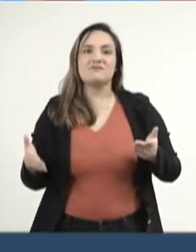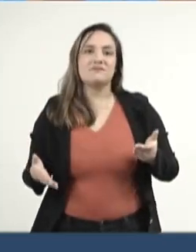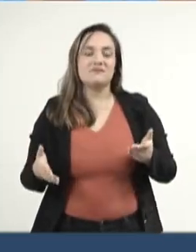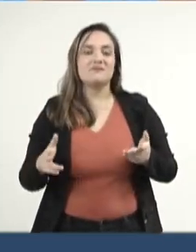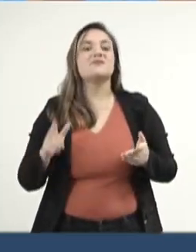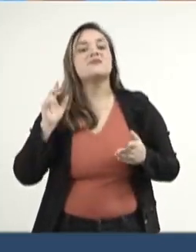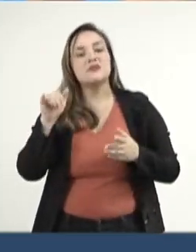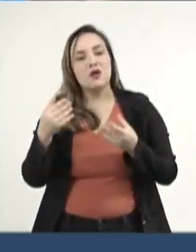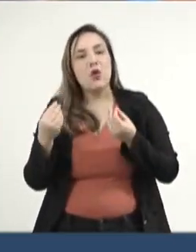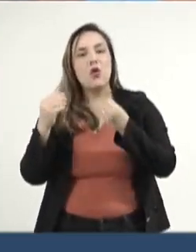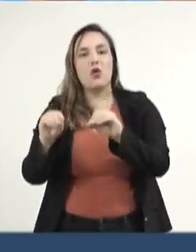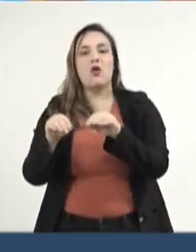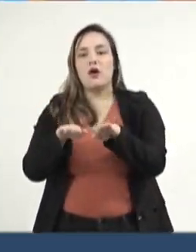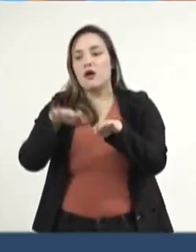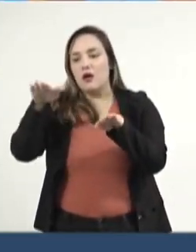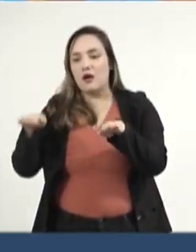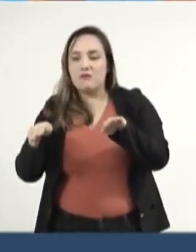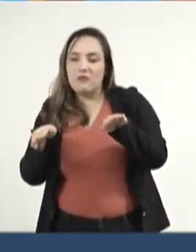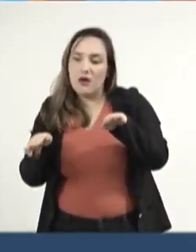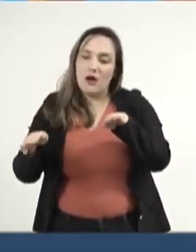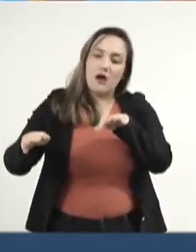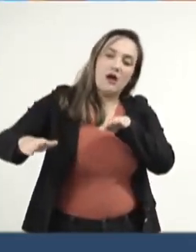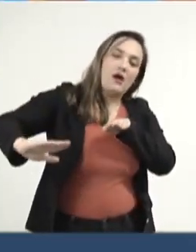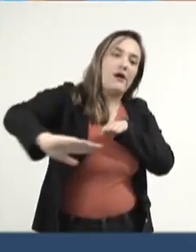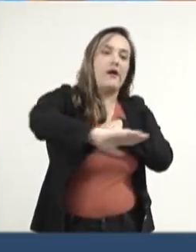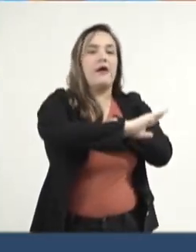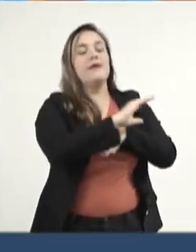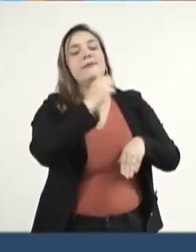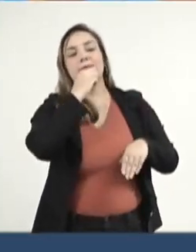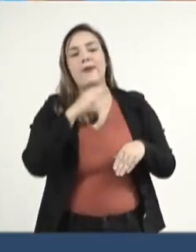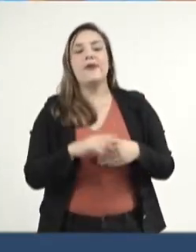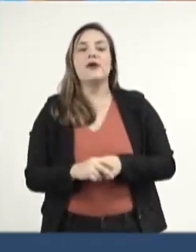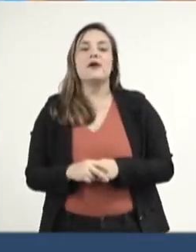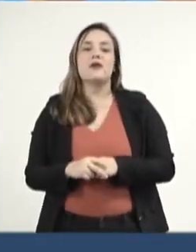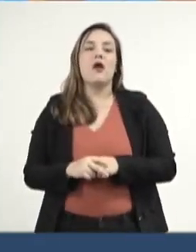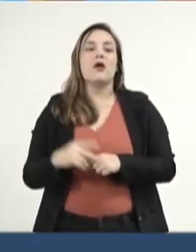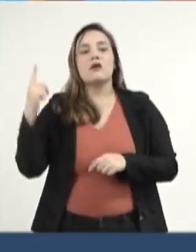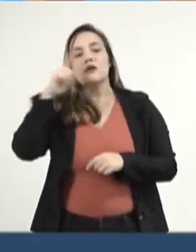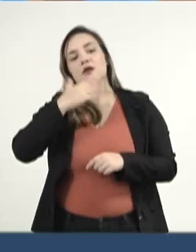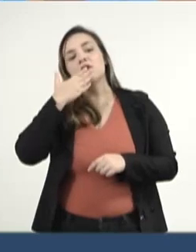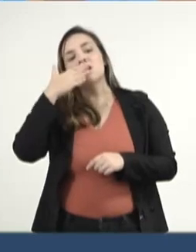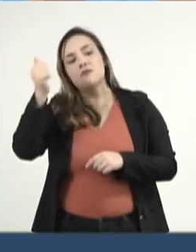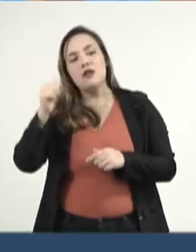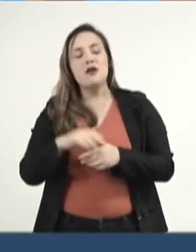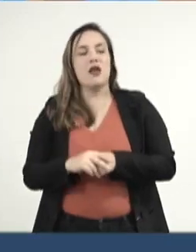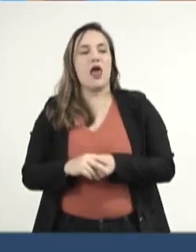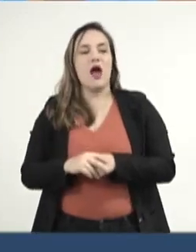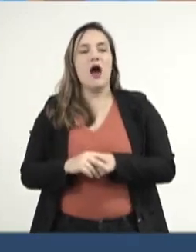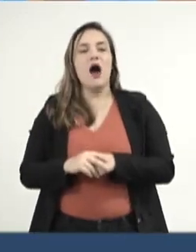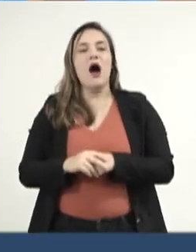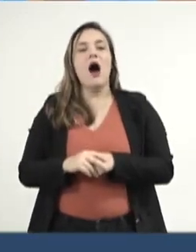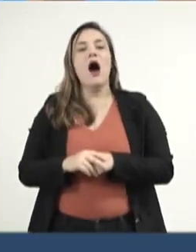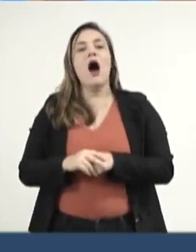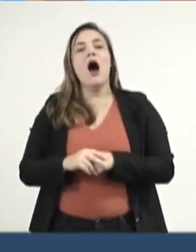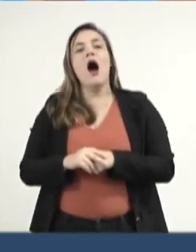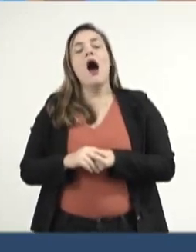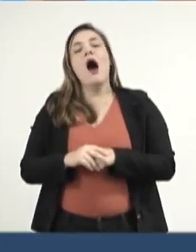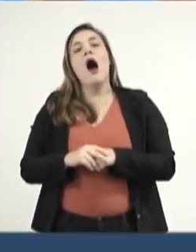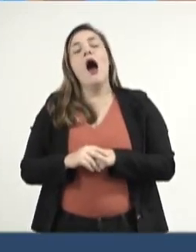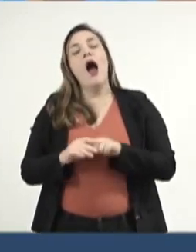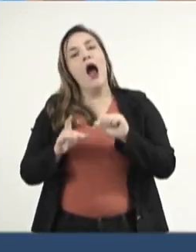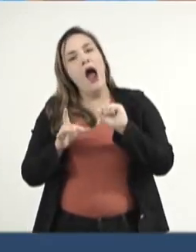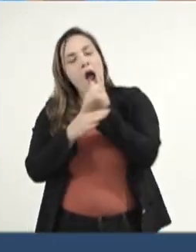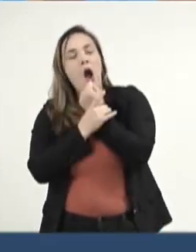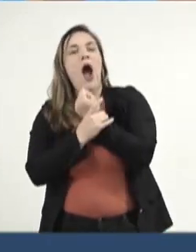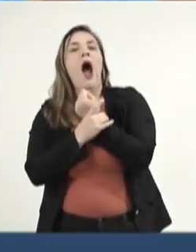acostamento na MS-258 seria uma medida crucial para melhorar a acessibilidade, a segurança